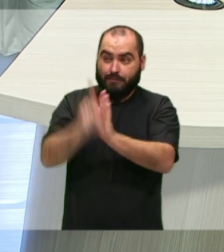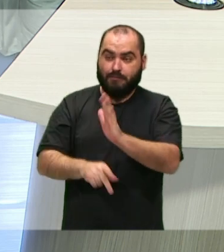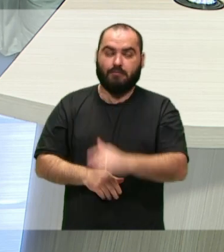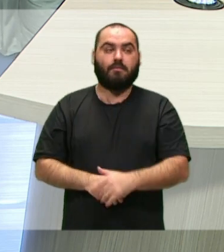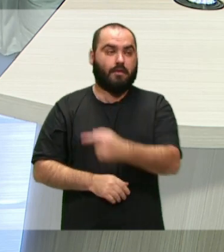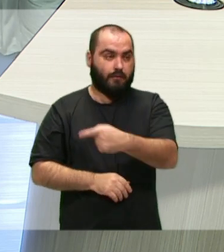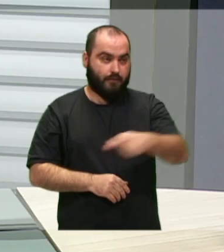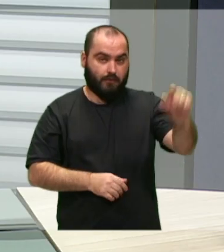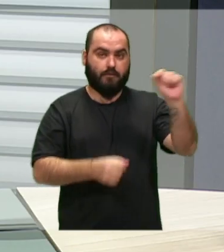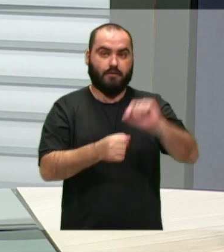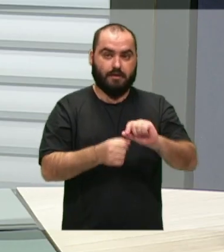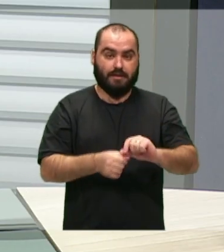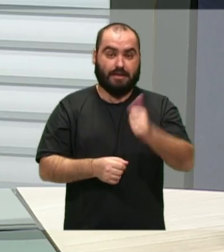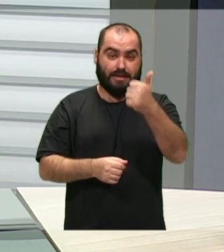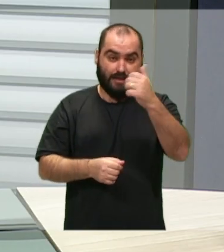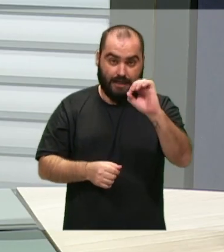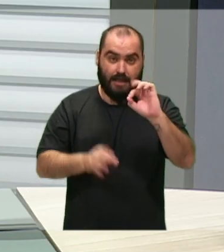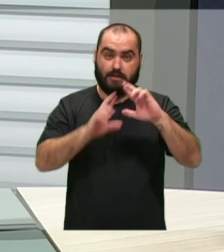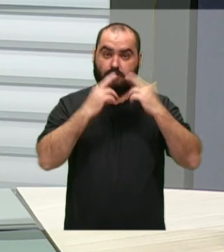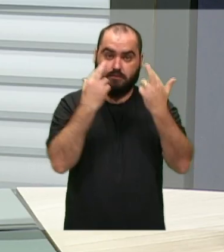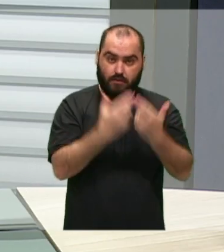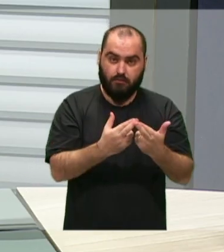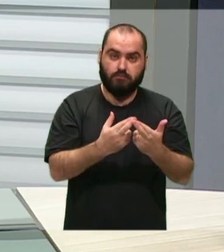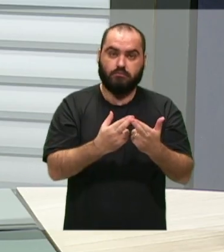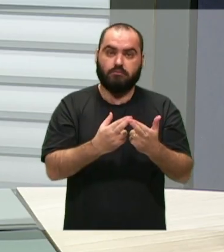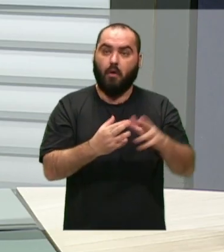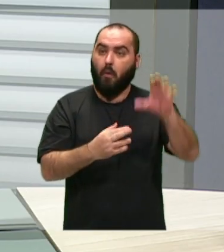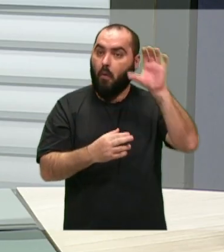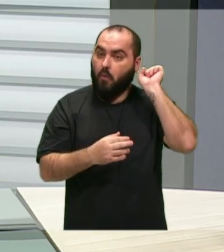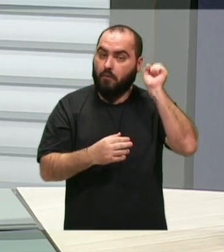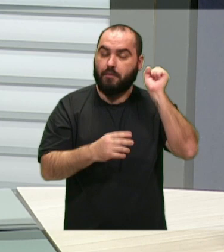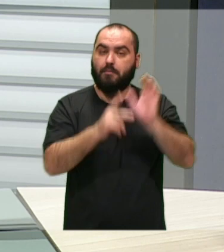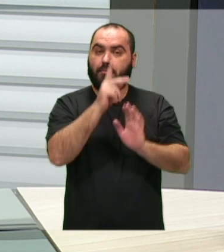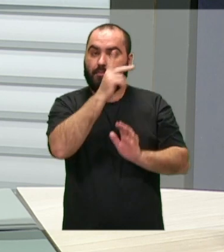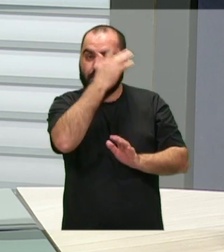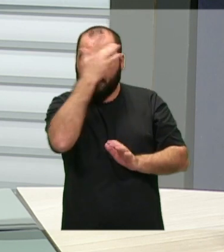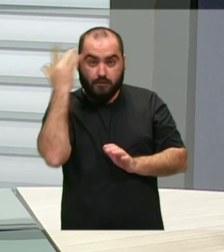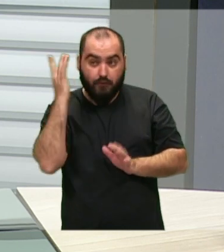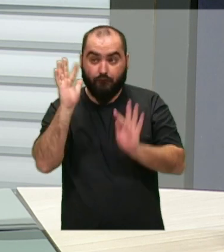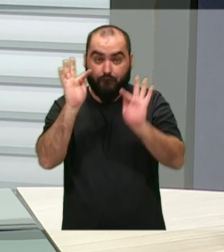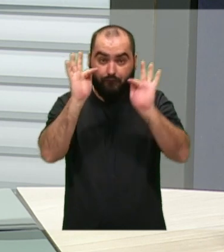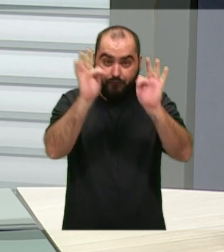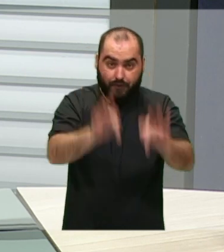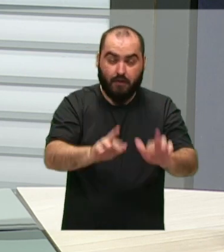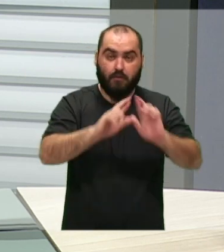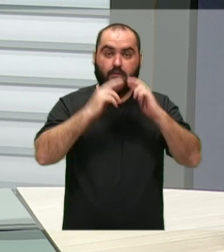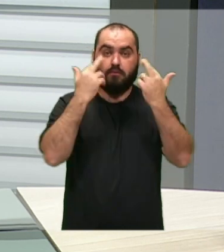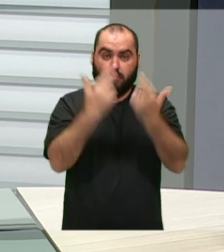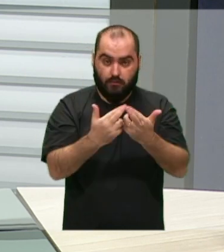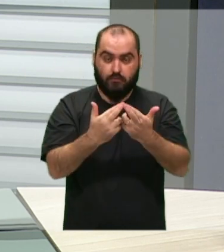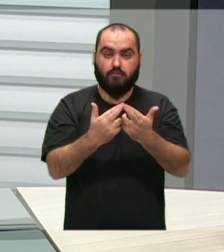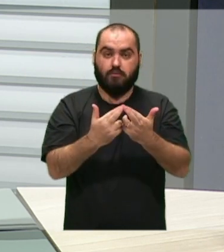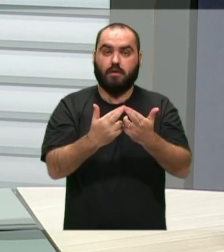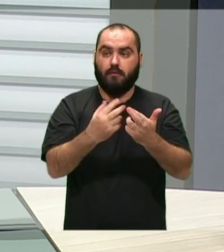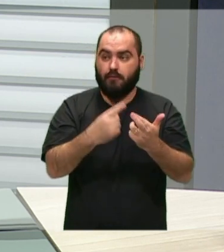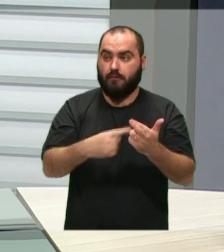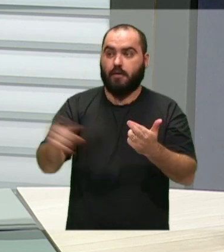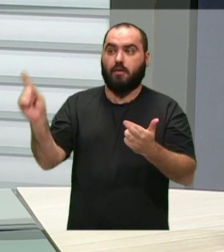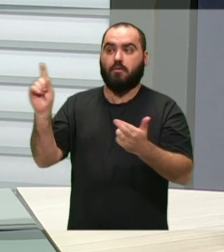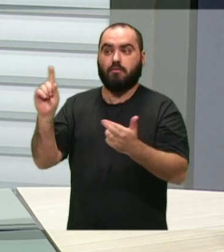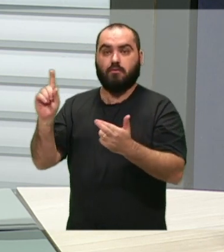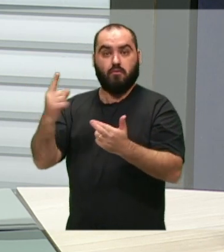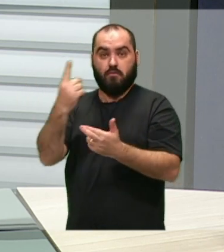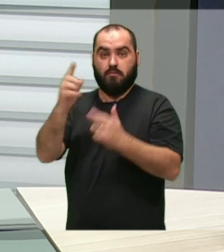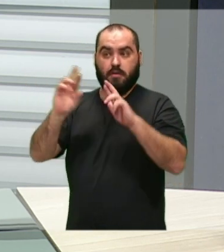dez audiências de maneira adequada, democrática, ouvindo as pessoas. No final das dez audiências, eles vão realizar uma grande